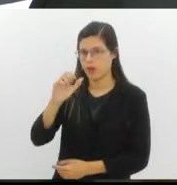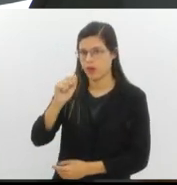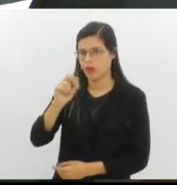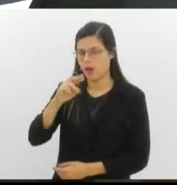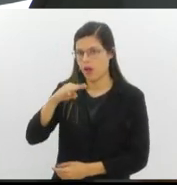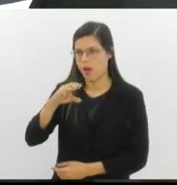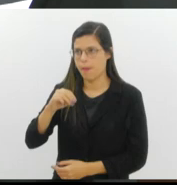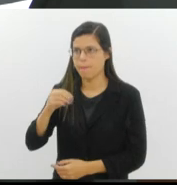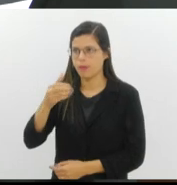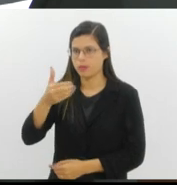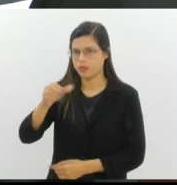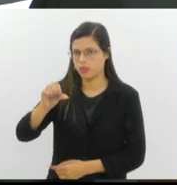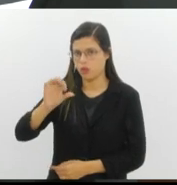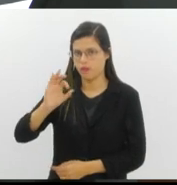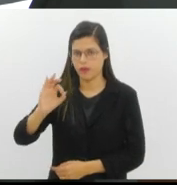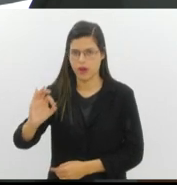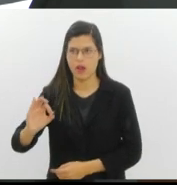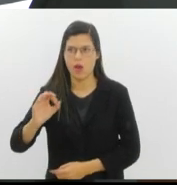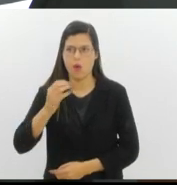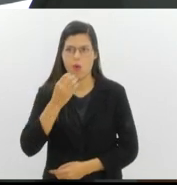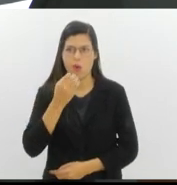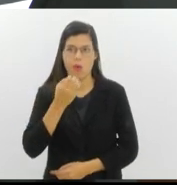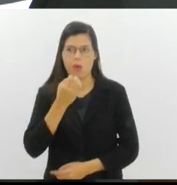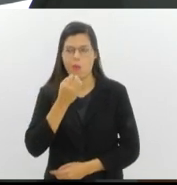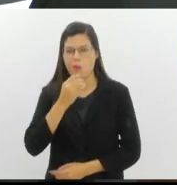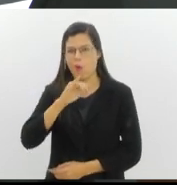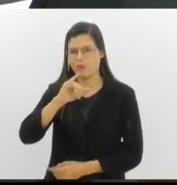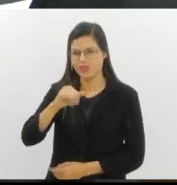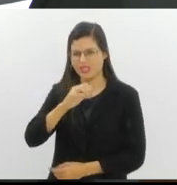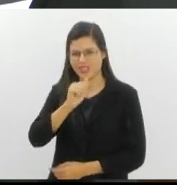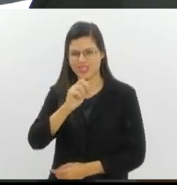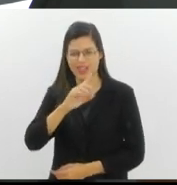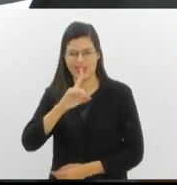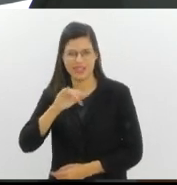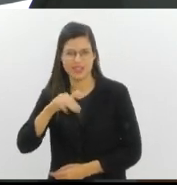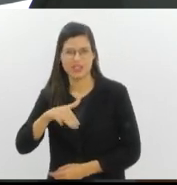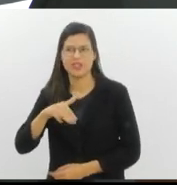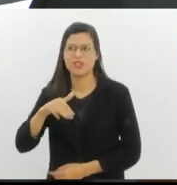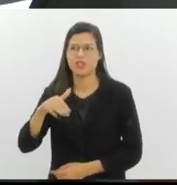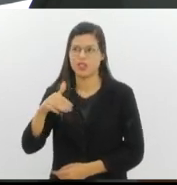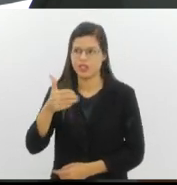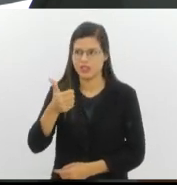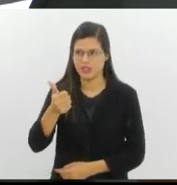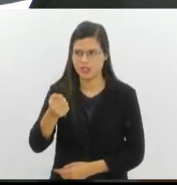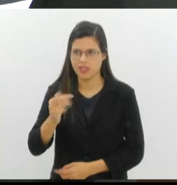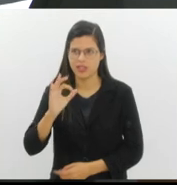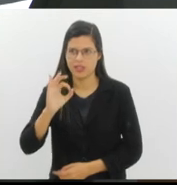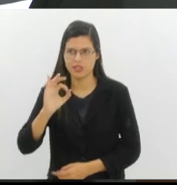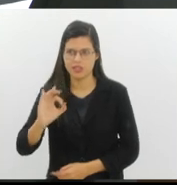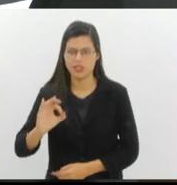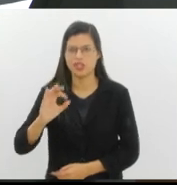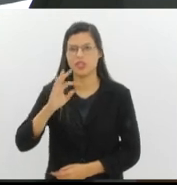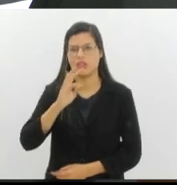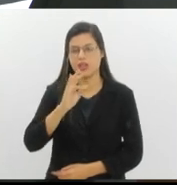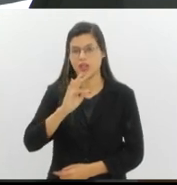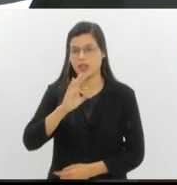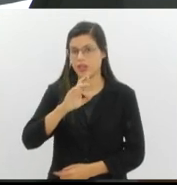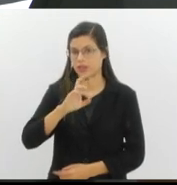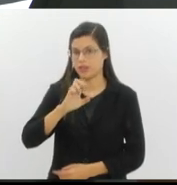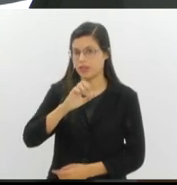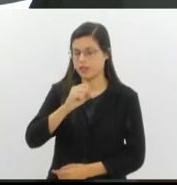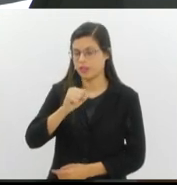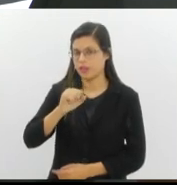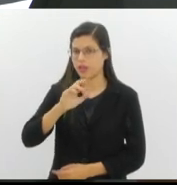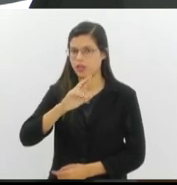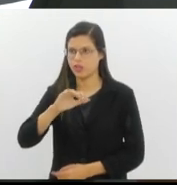graus, Bom Jardim, três rios, vassouras, tudo nublado, 19 graus em Carmo, 17 graus nesse momento, Bom